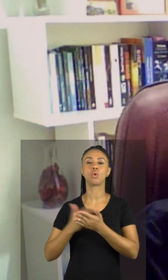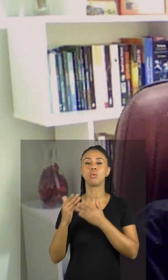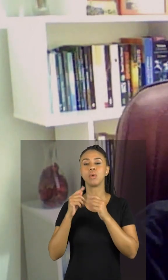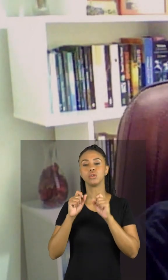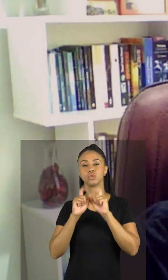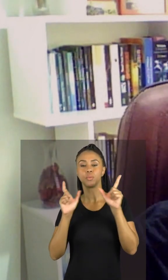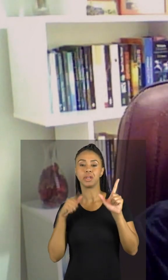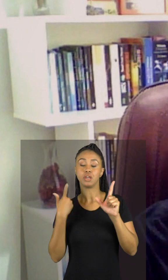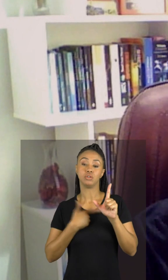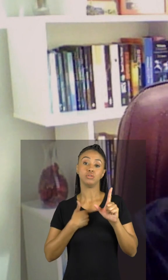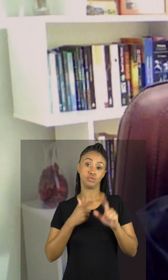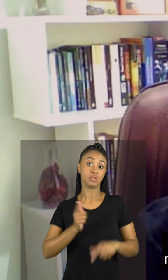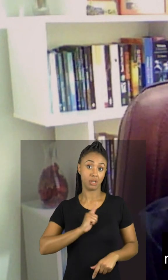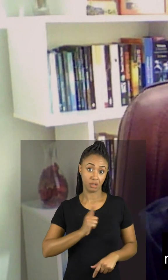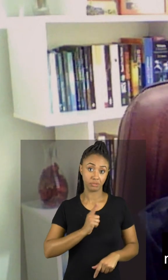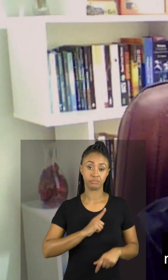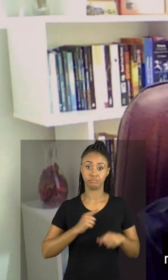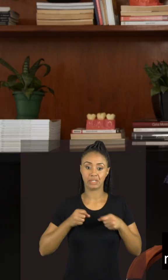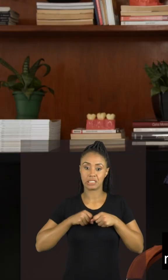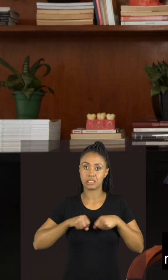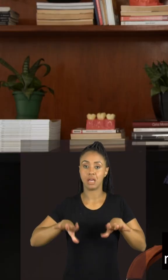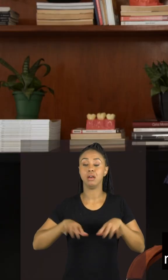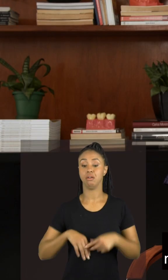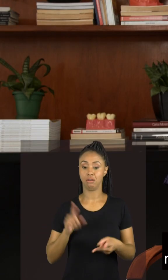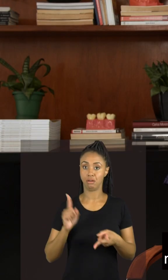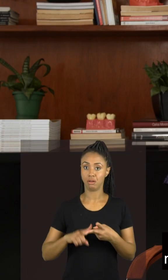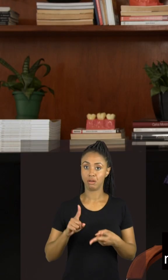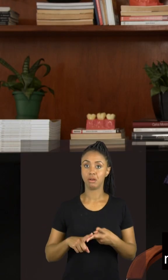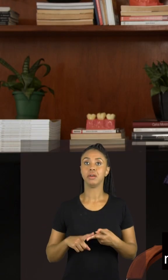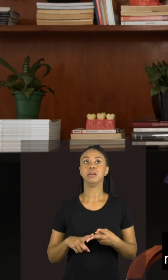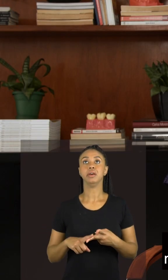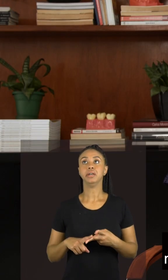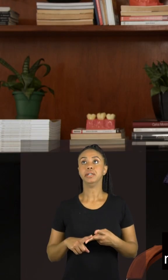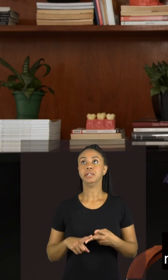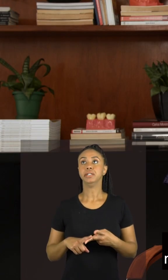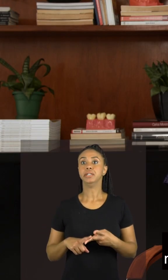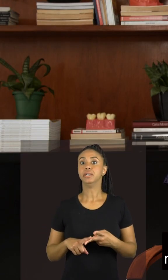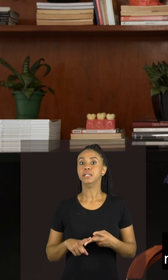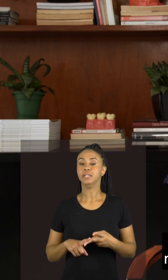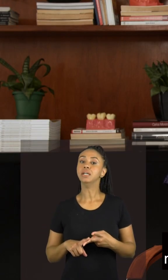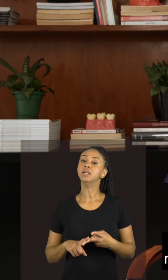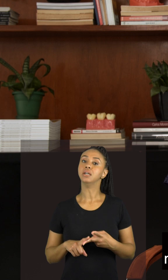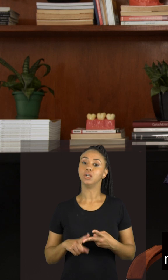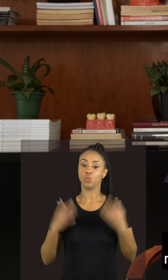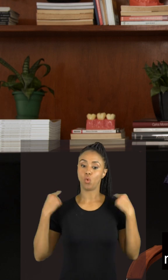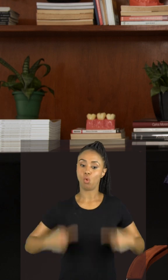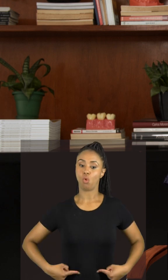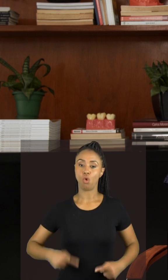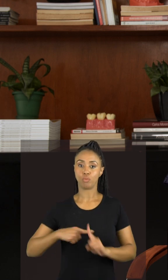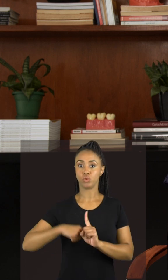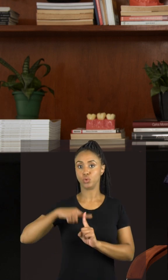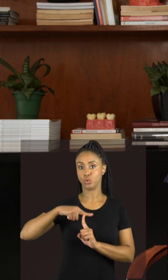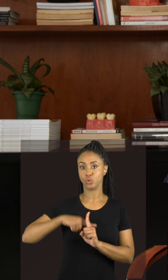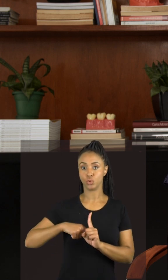da manhã, logo quando a gente acorda. Temos aí a flutuação na nossa temperatura corporal.